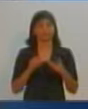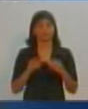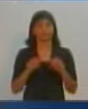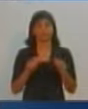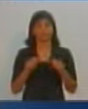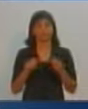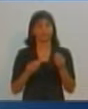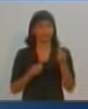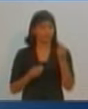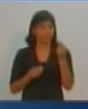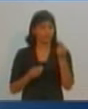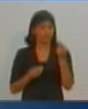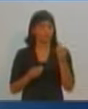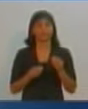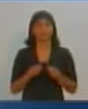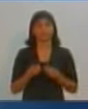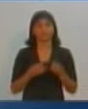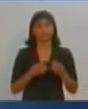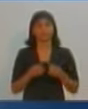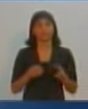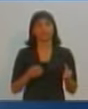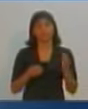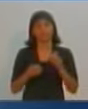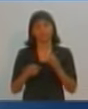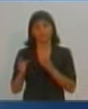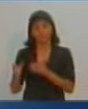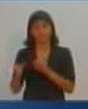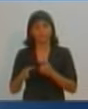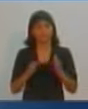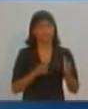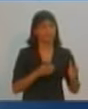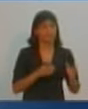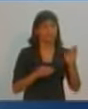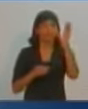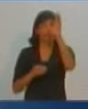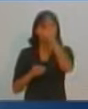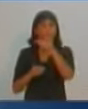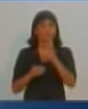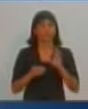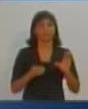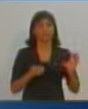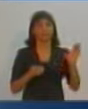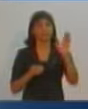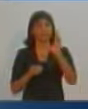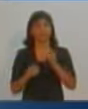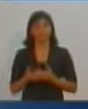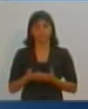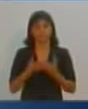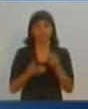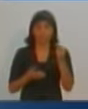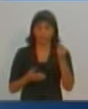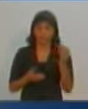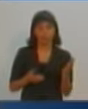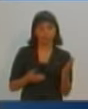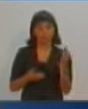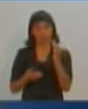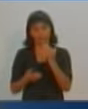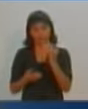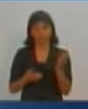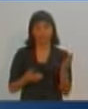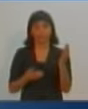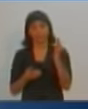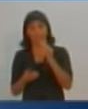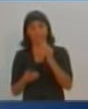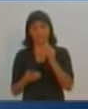milhões de reais em aplicação em várias áreas para toda a região. Então, mesmo aplicando a lei, mesmo às vezes sendo